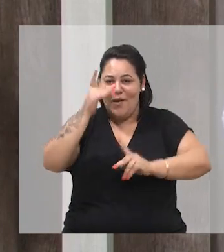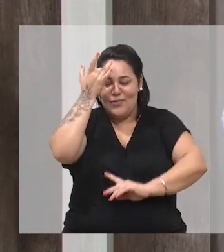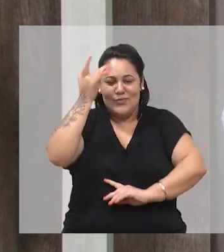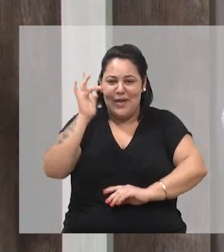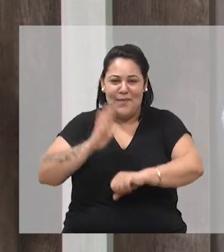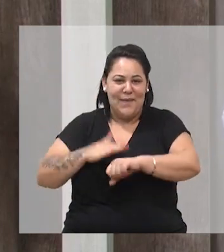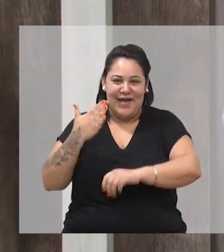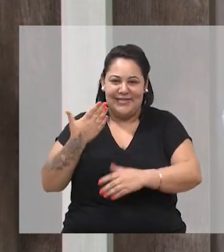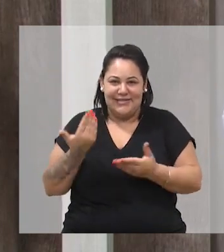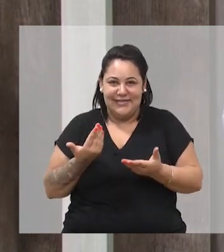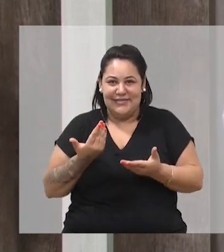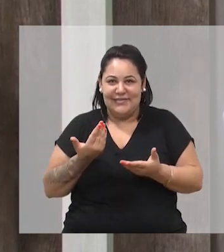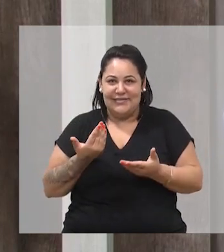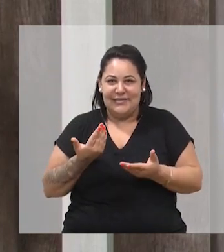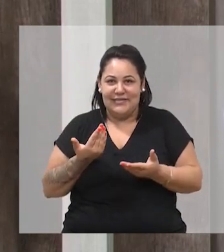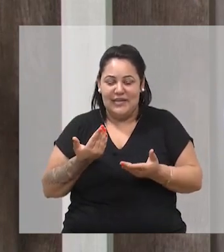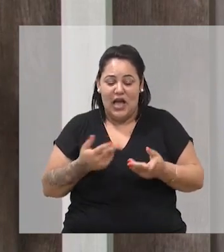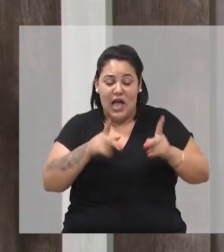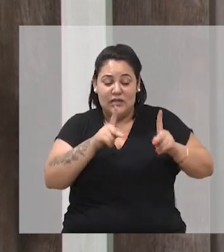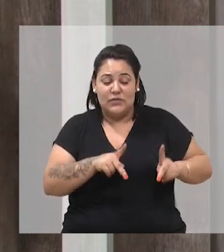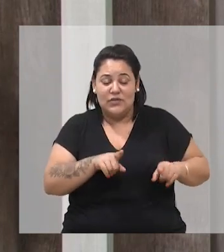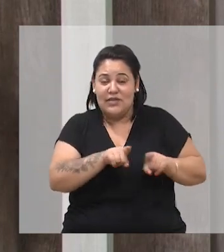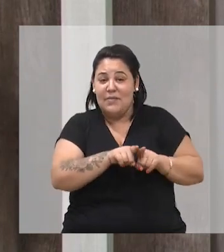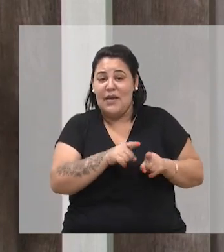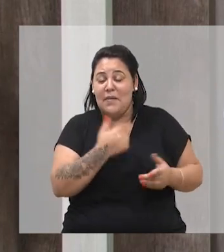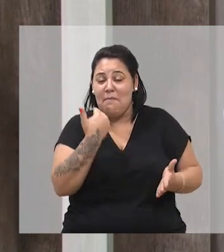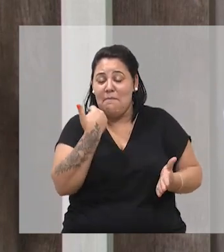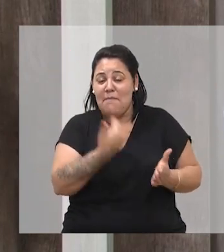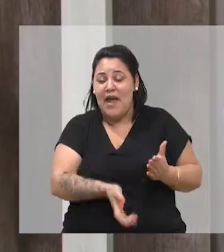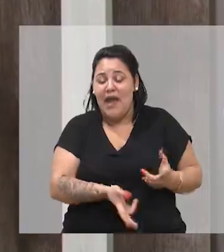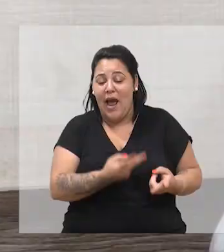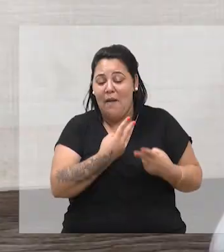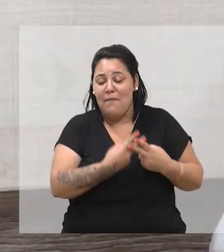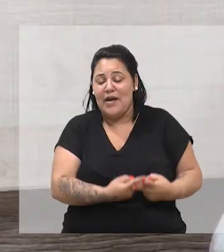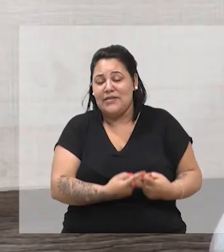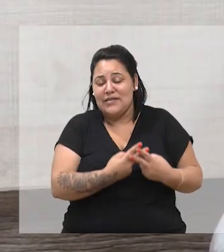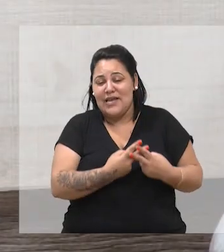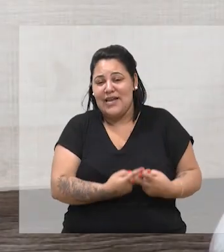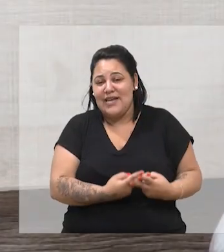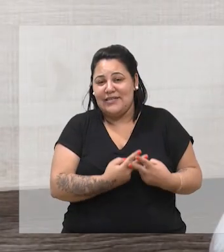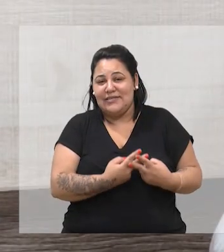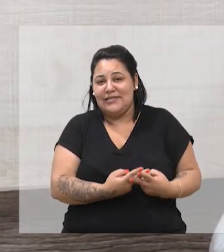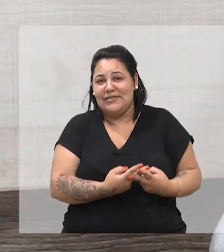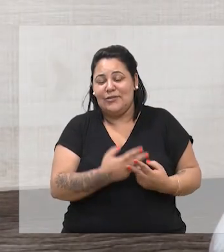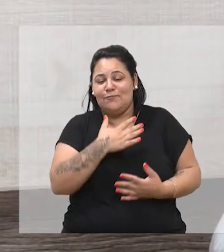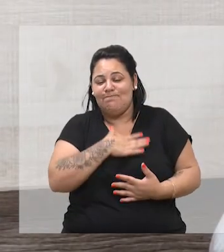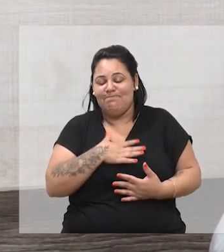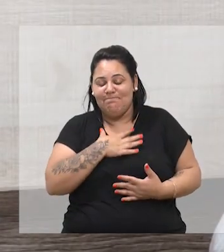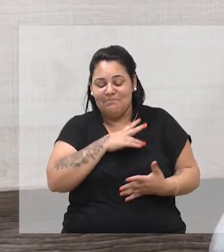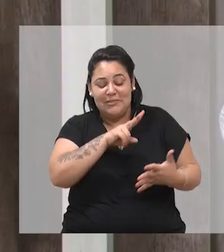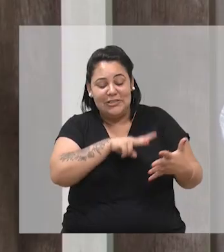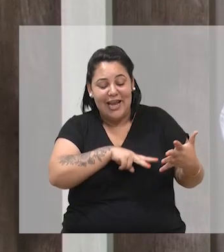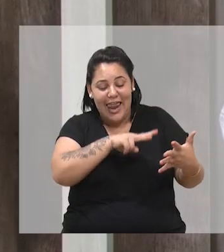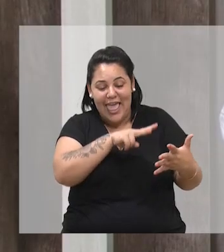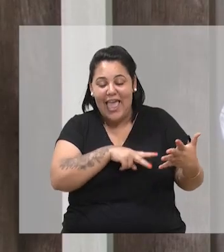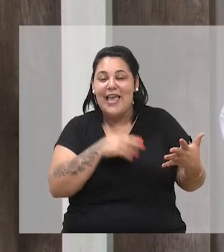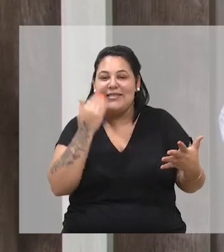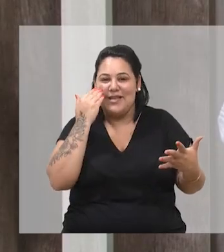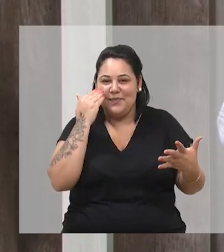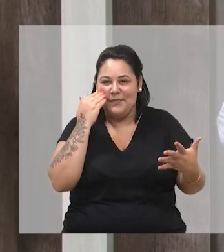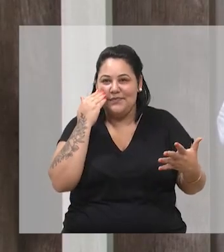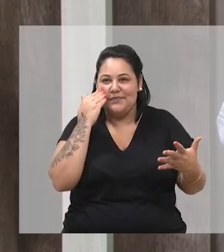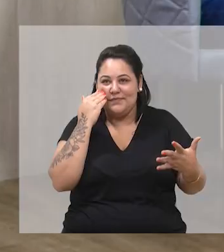a letras e tal, entregas, assim, quem são as pessoas, e com o negócio meio